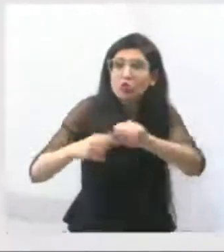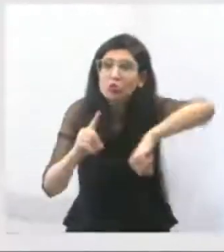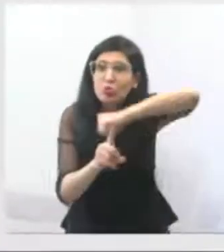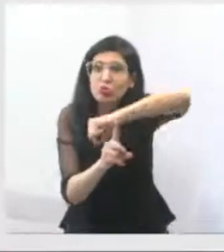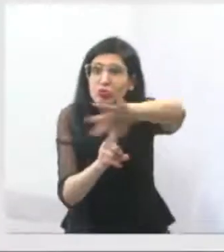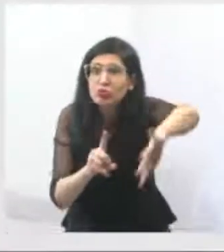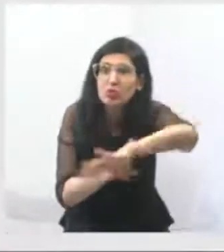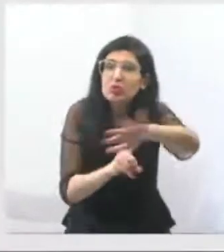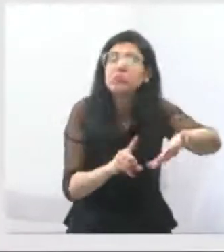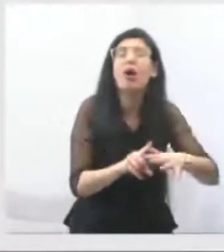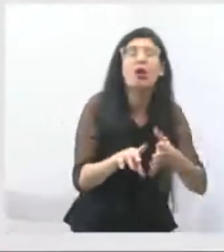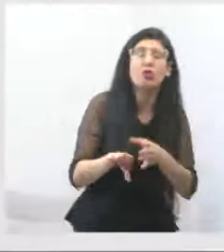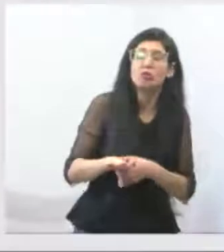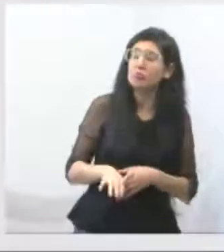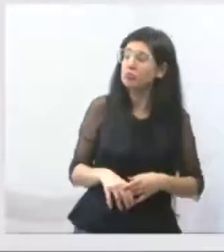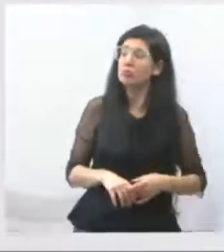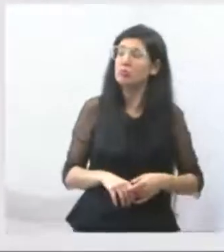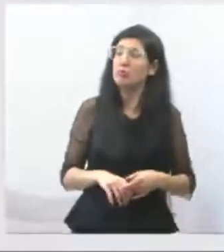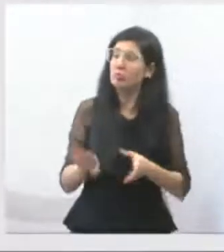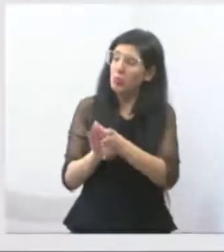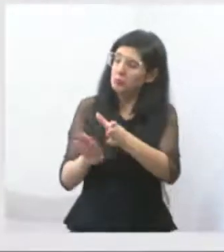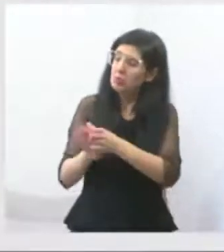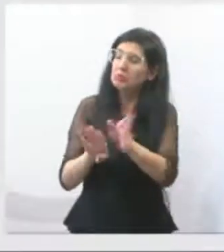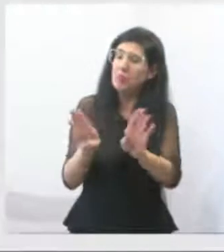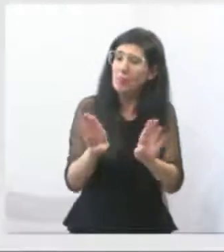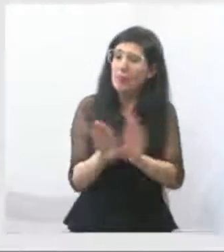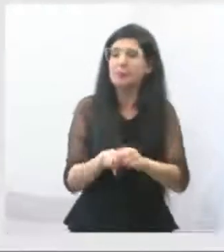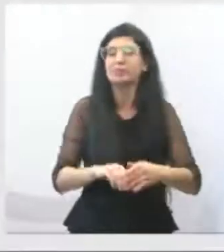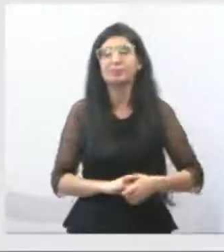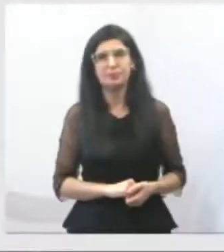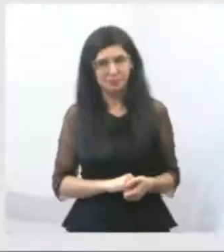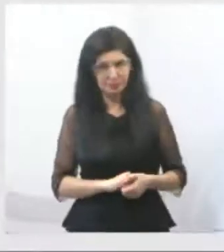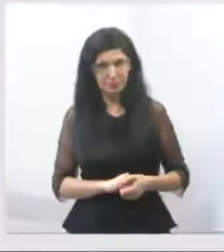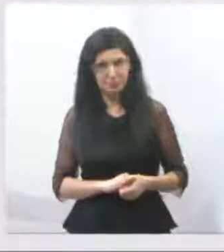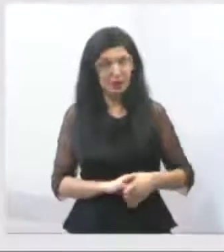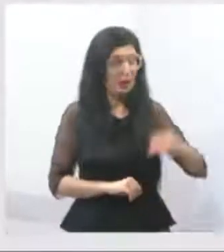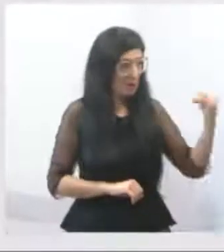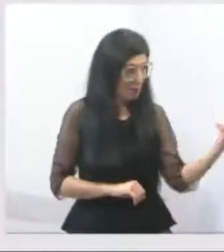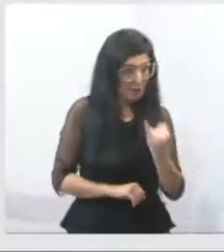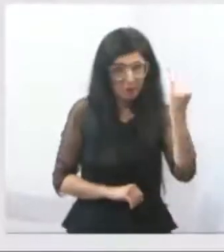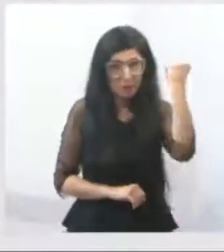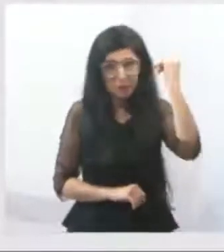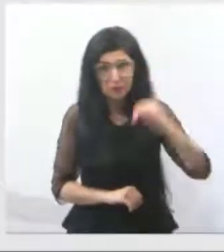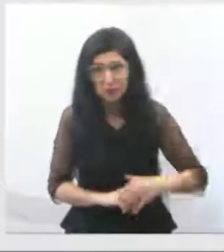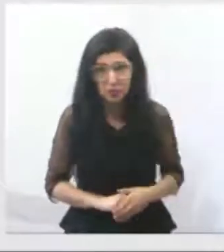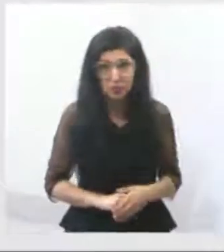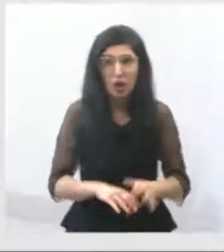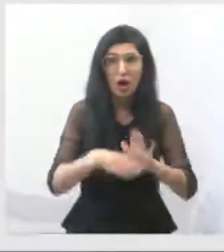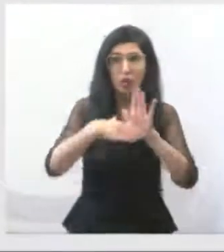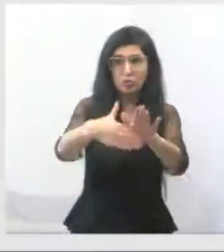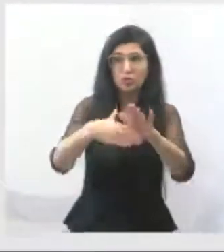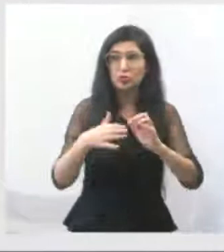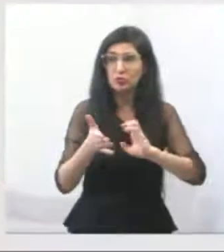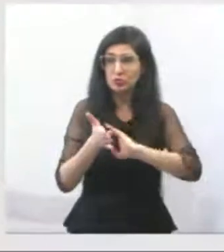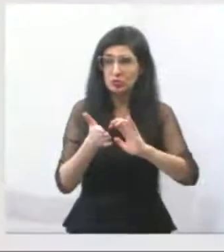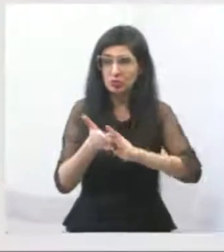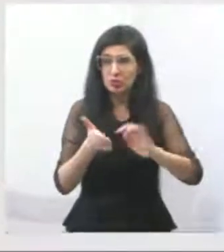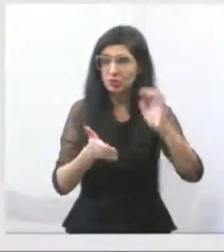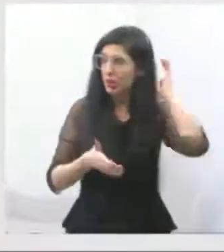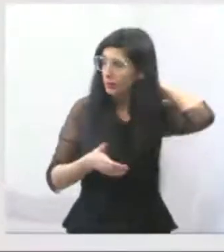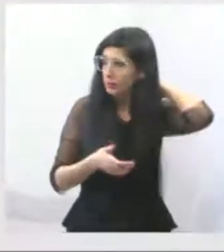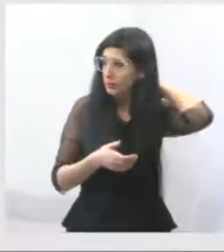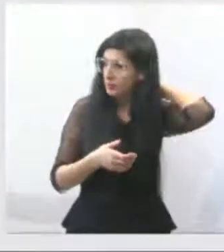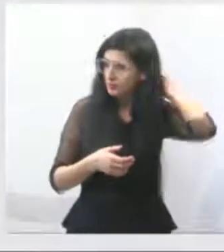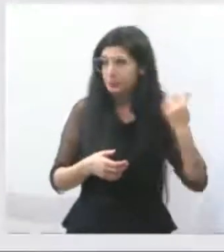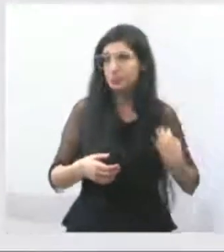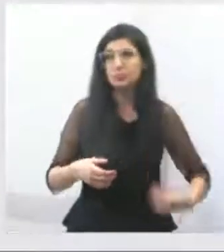ali presentes. Também é um braço que ajuda muitas vezes a Secretaria de Assistência e